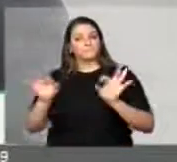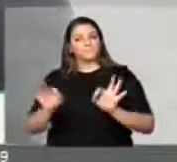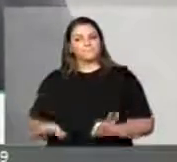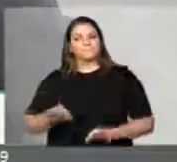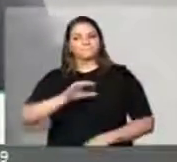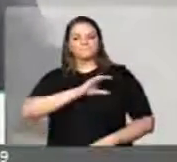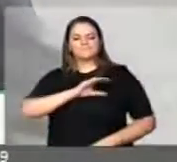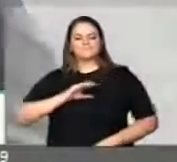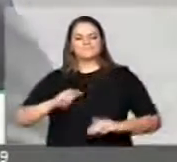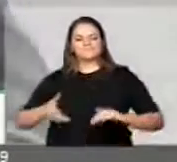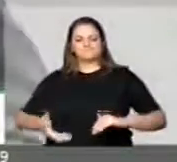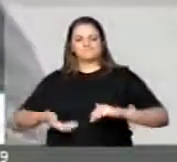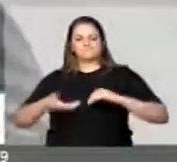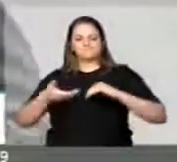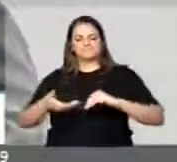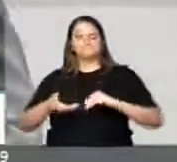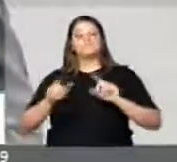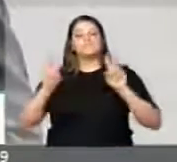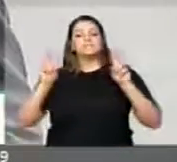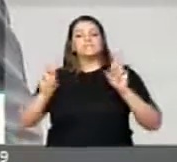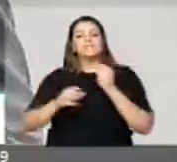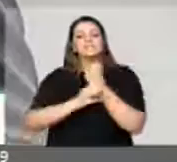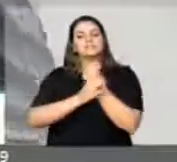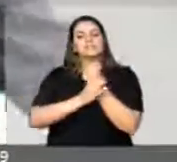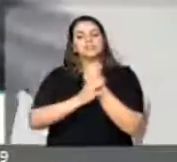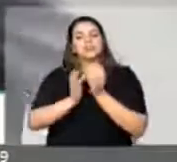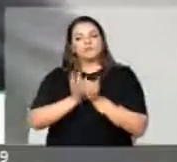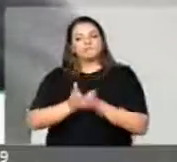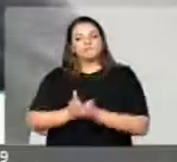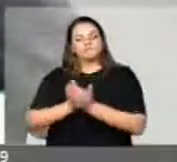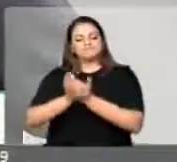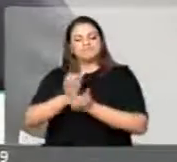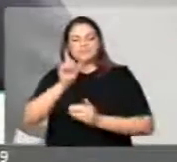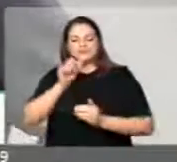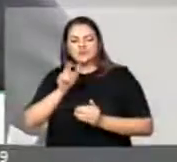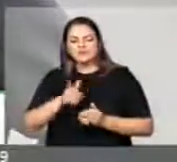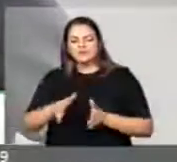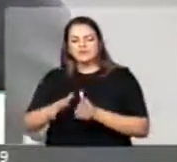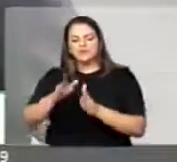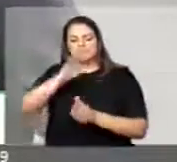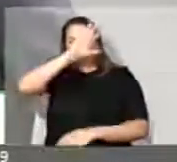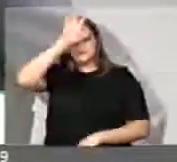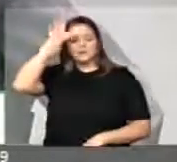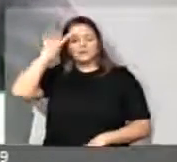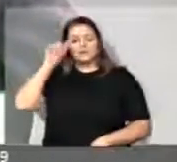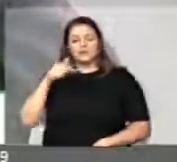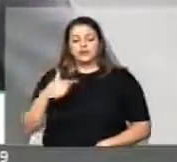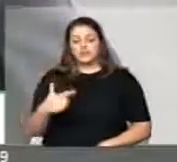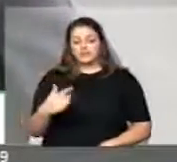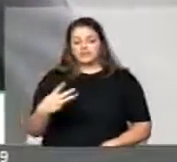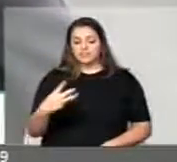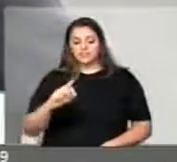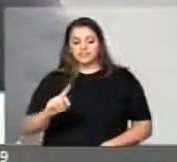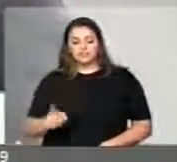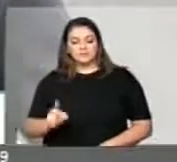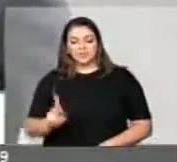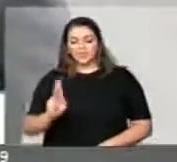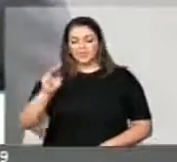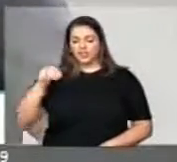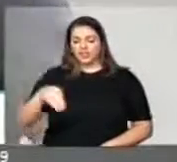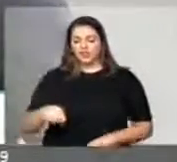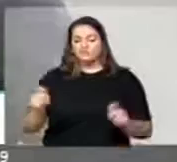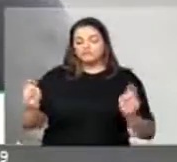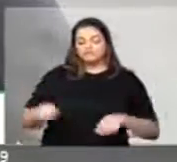segurança na navegação fluvial na Amazônia. São 23 mil quilômetros de águas navegáveis